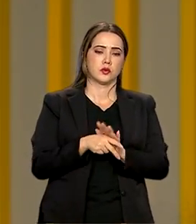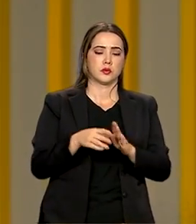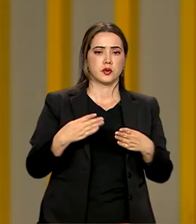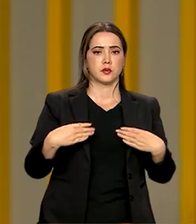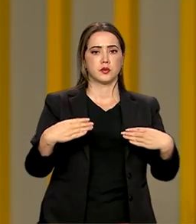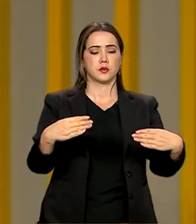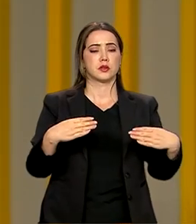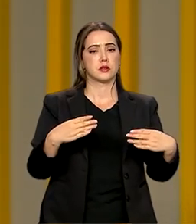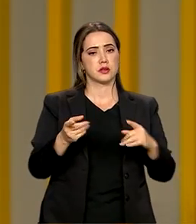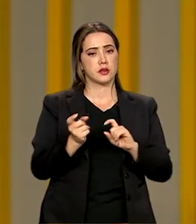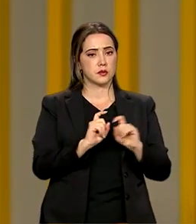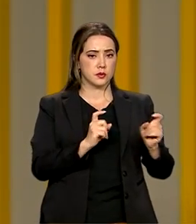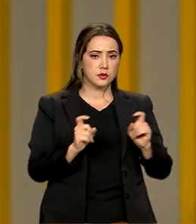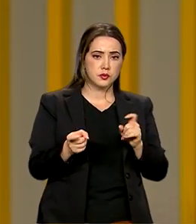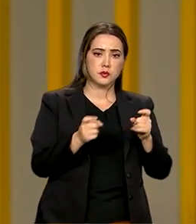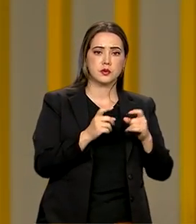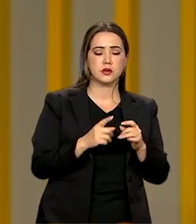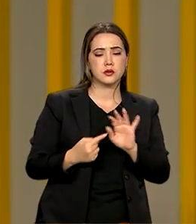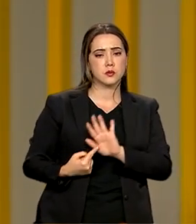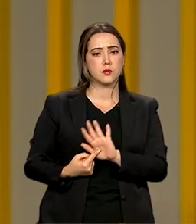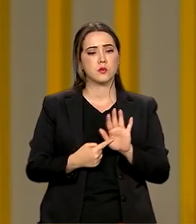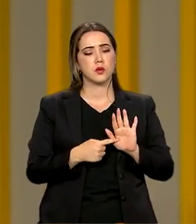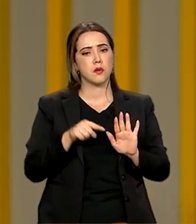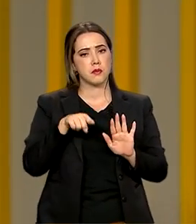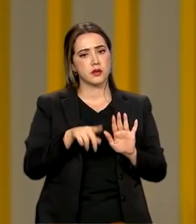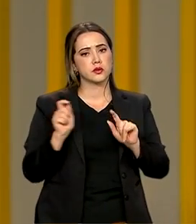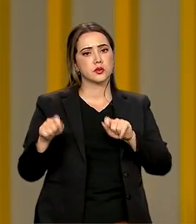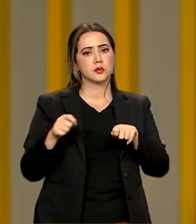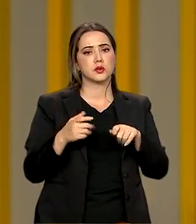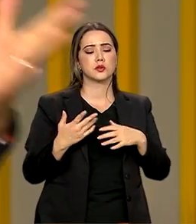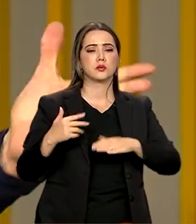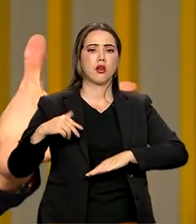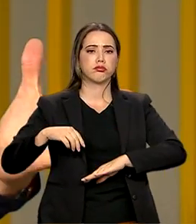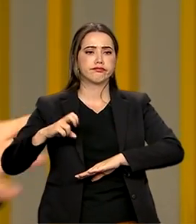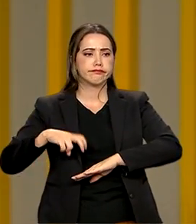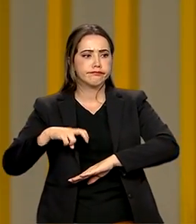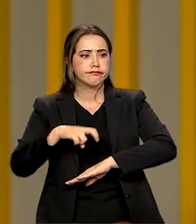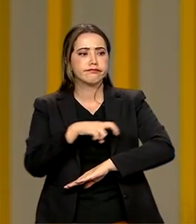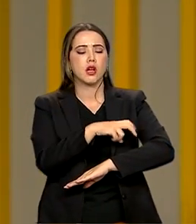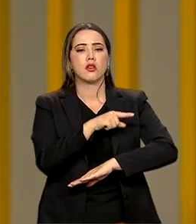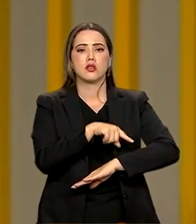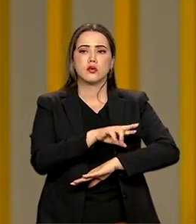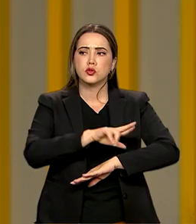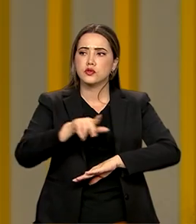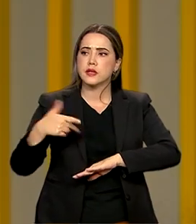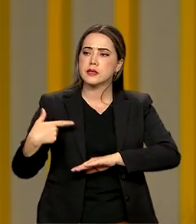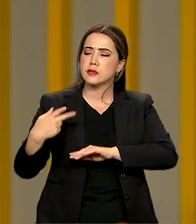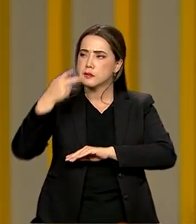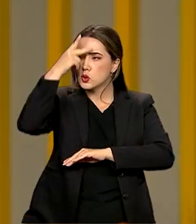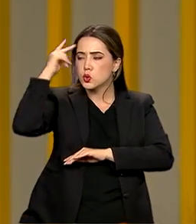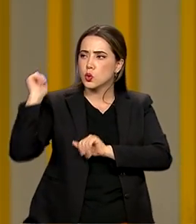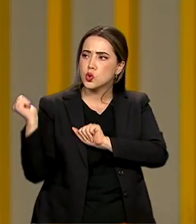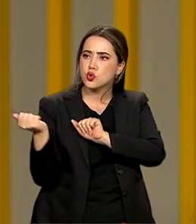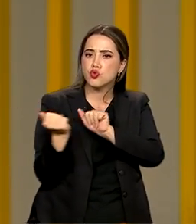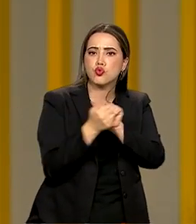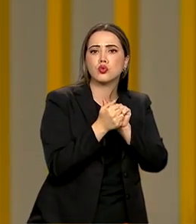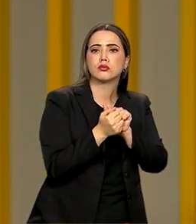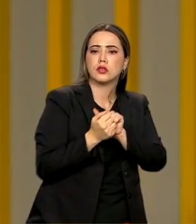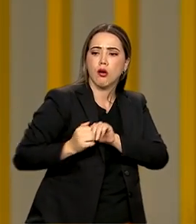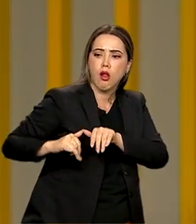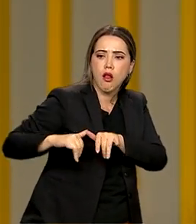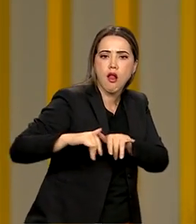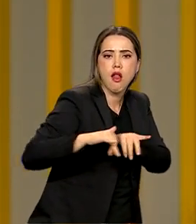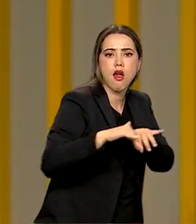gestão, coloca isso quando sobe a rampa com toda aquela diversidade. Então, essa visão está